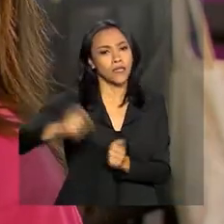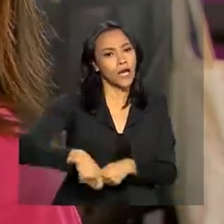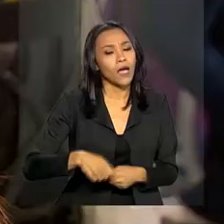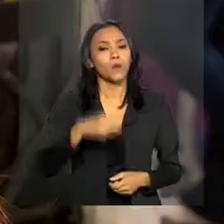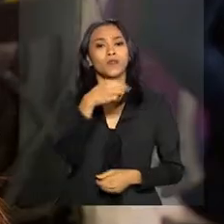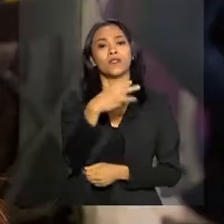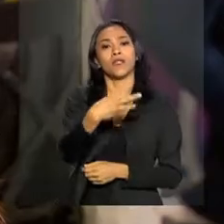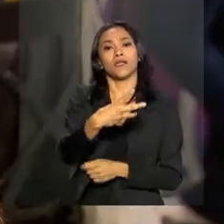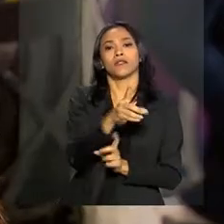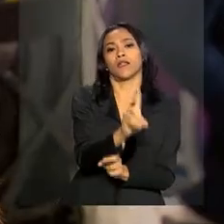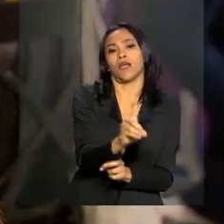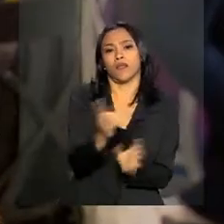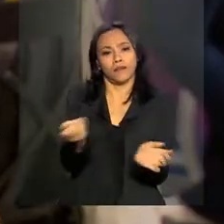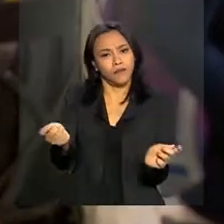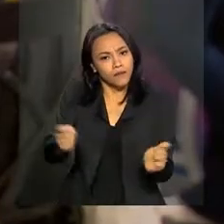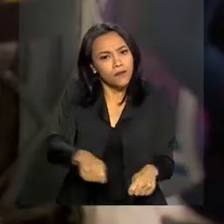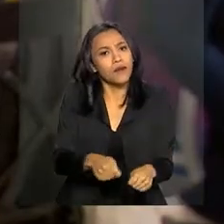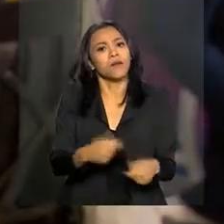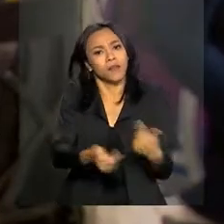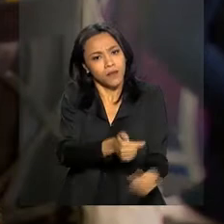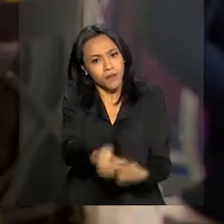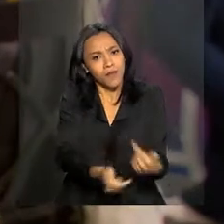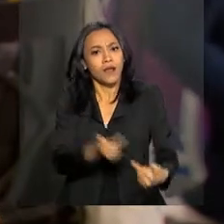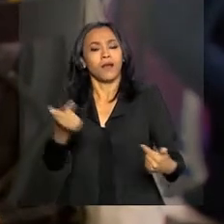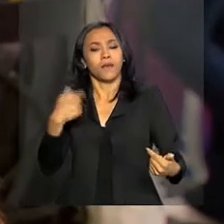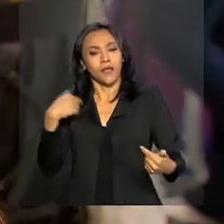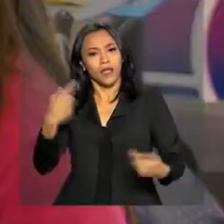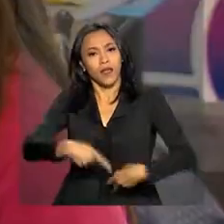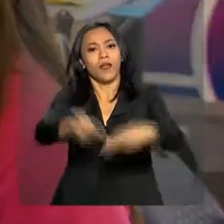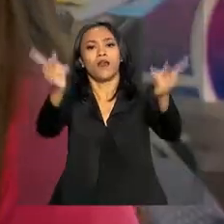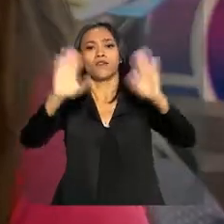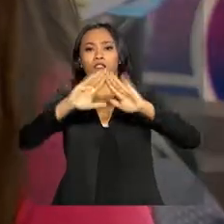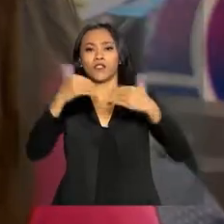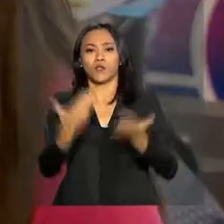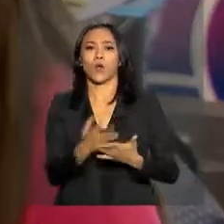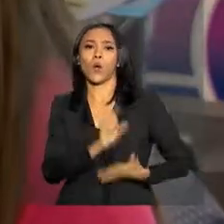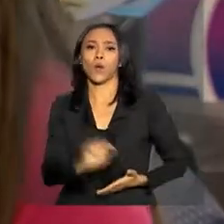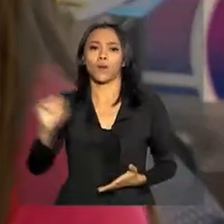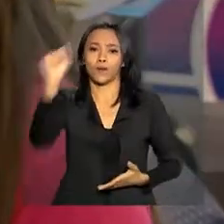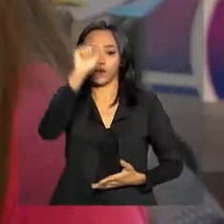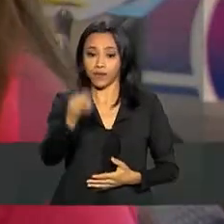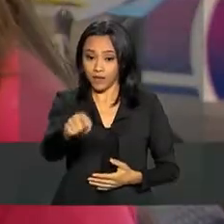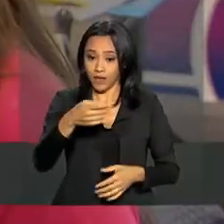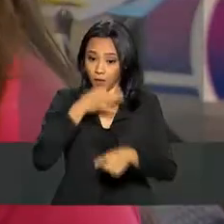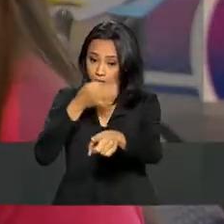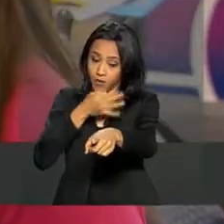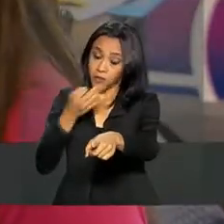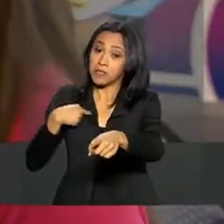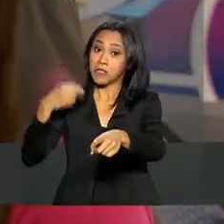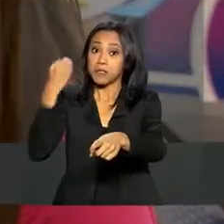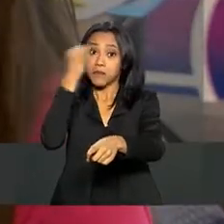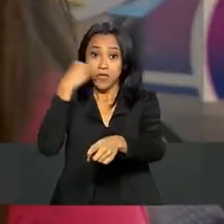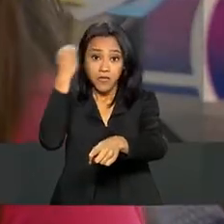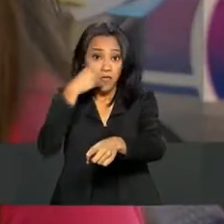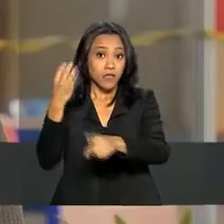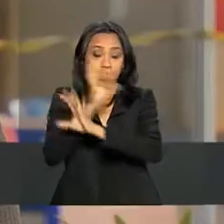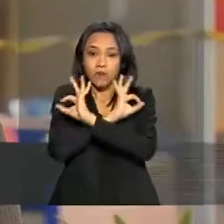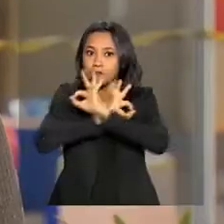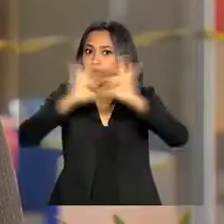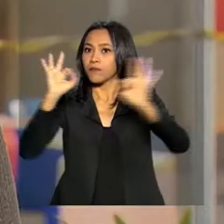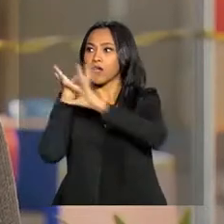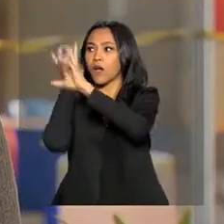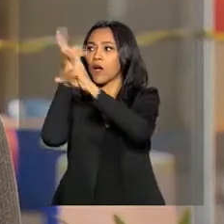projeções, porque a gente quer que isso realmente chegue até as escolas. É uma experiência incrível, que agrega conhecimento para a vida toda.